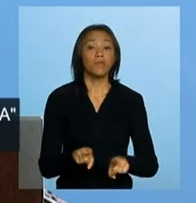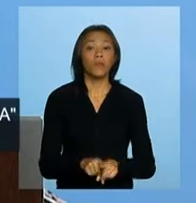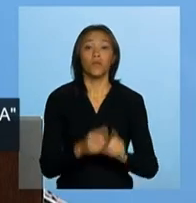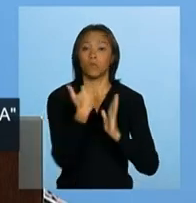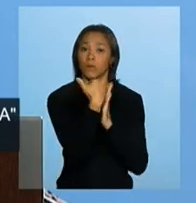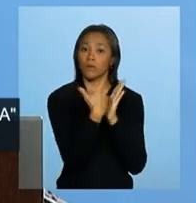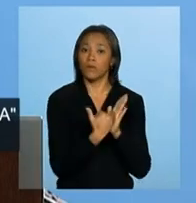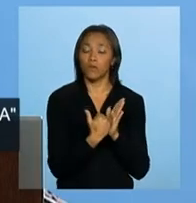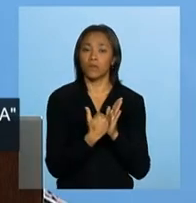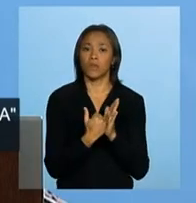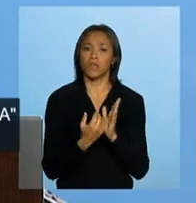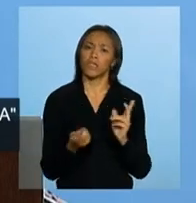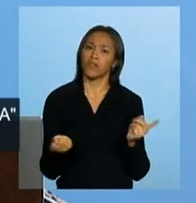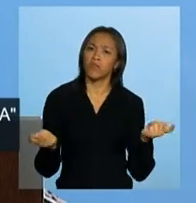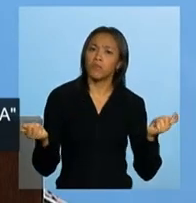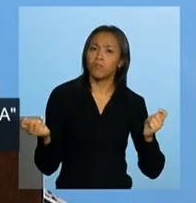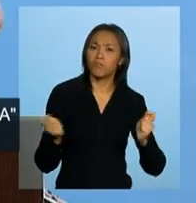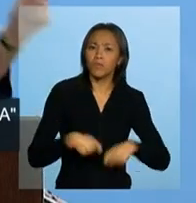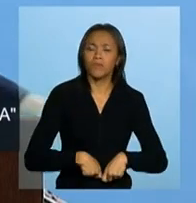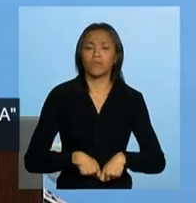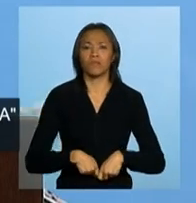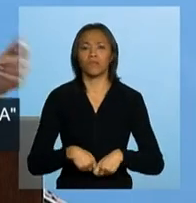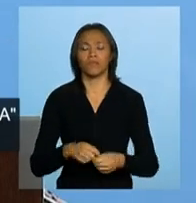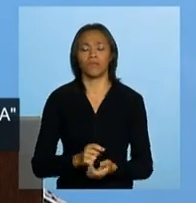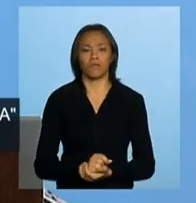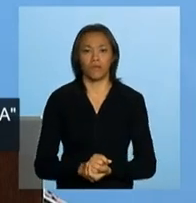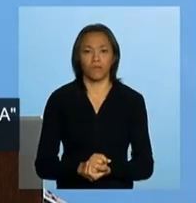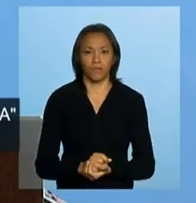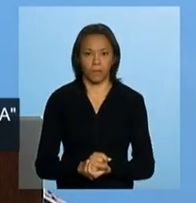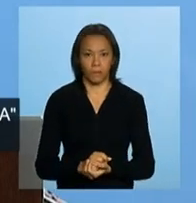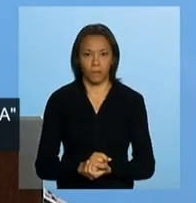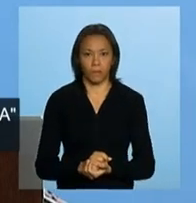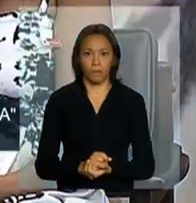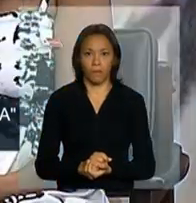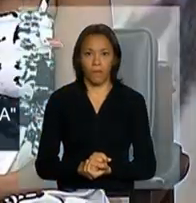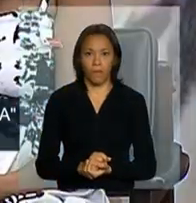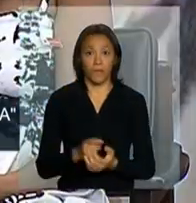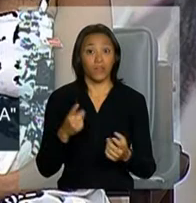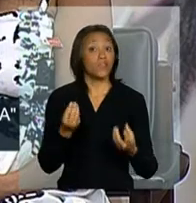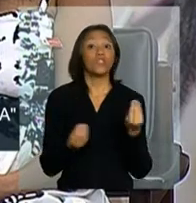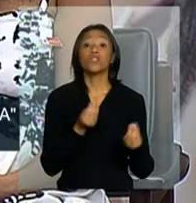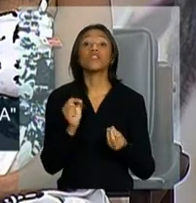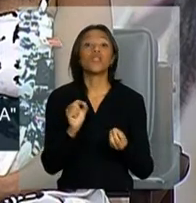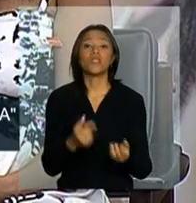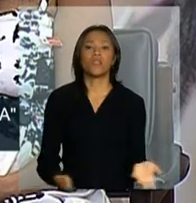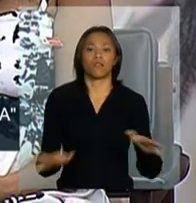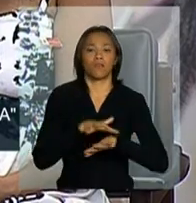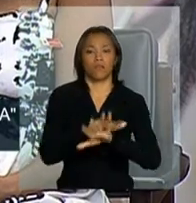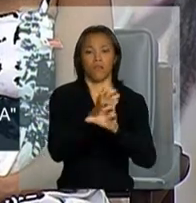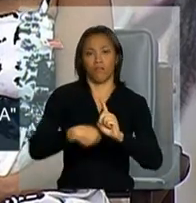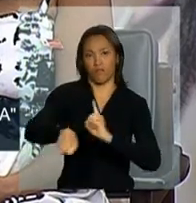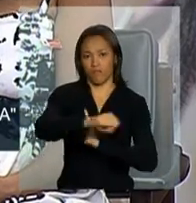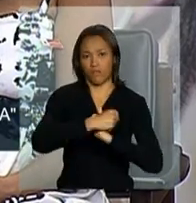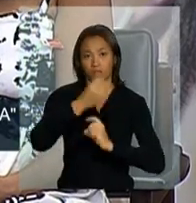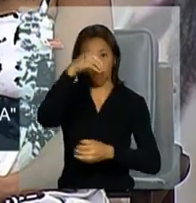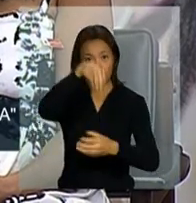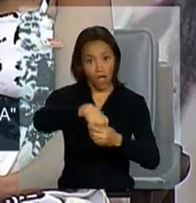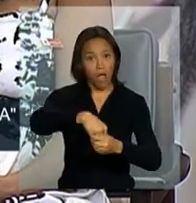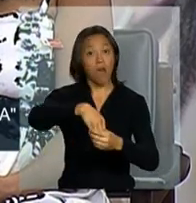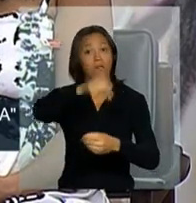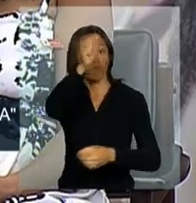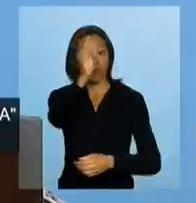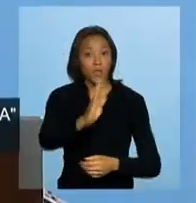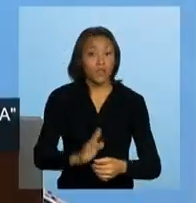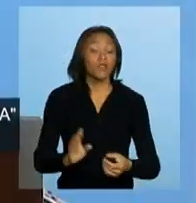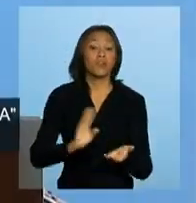desse um passo decisivo na questão da inclusão social no Brasil, na questão da